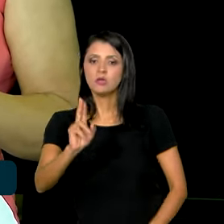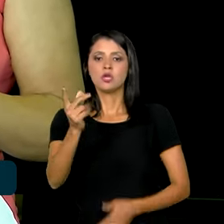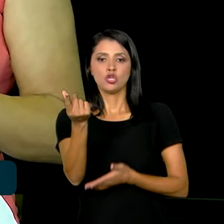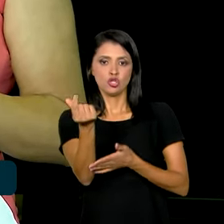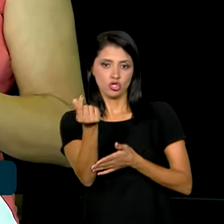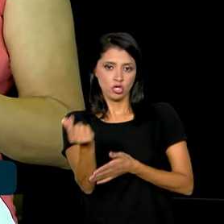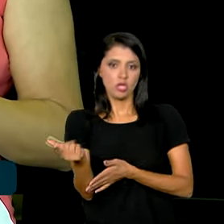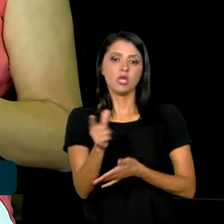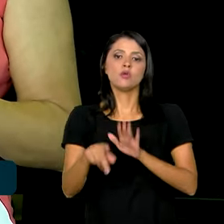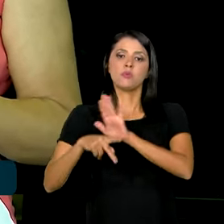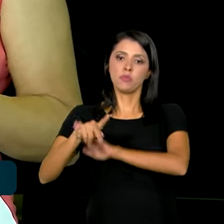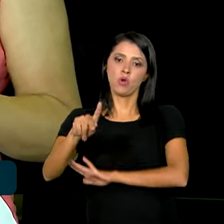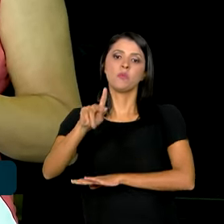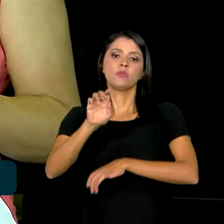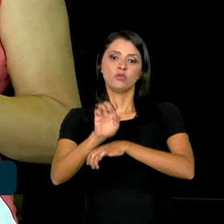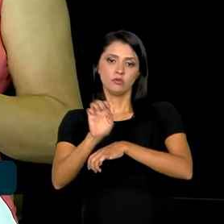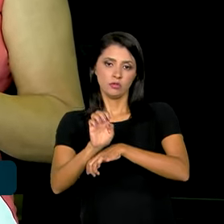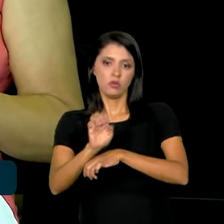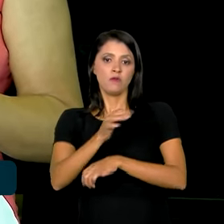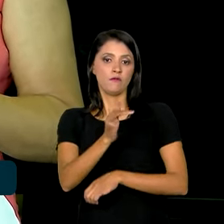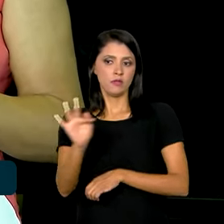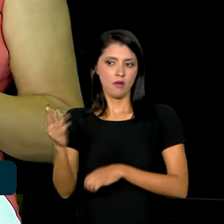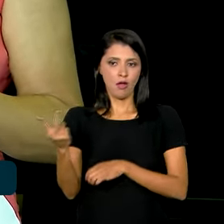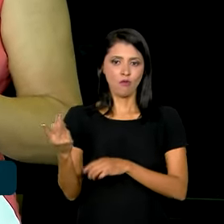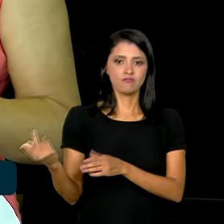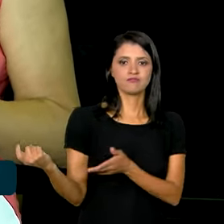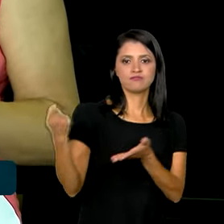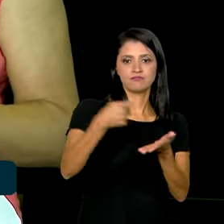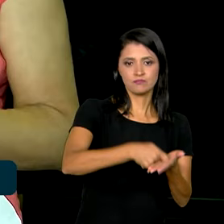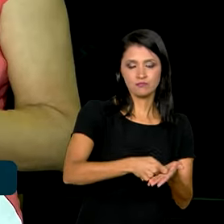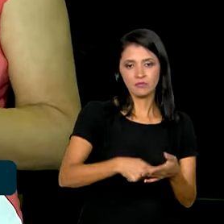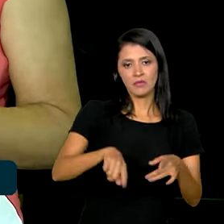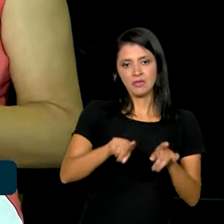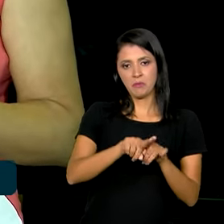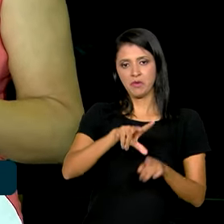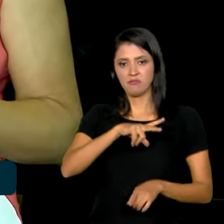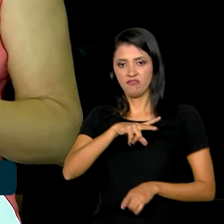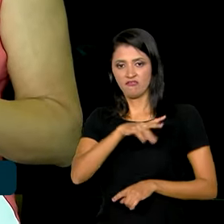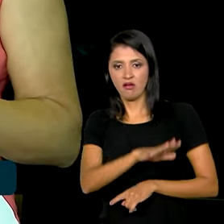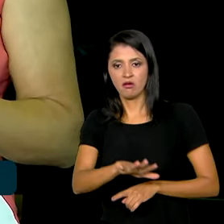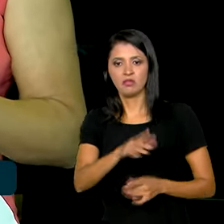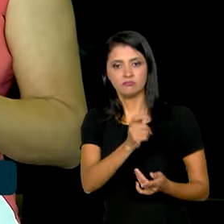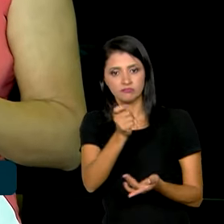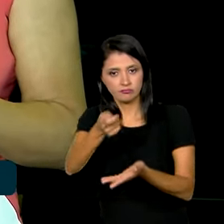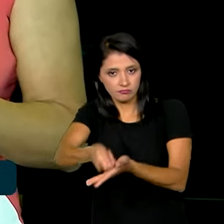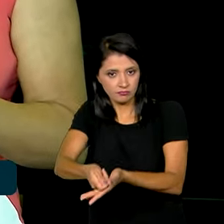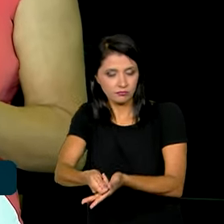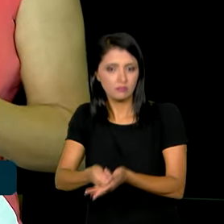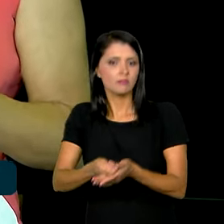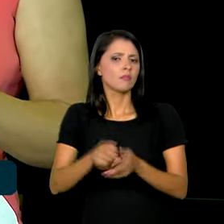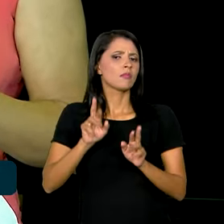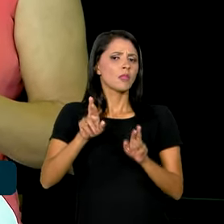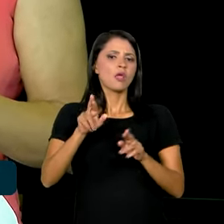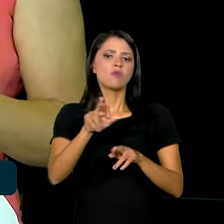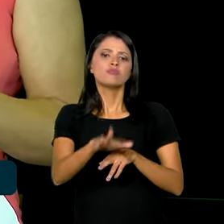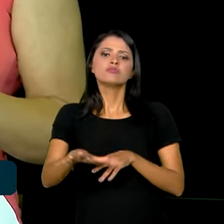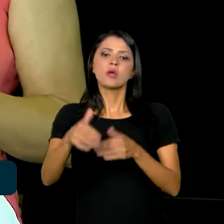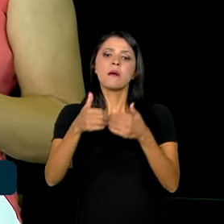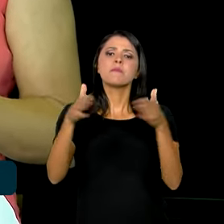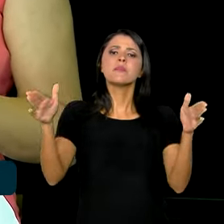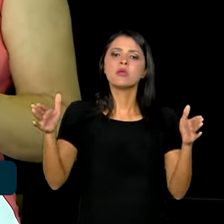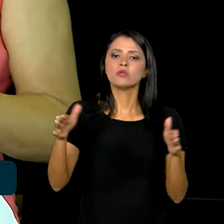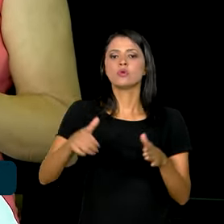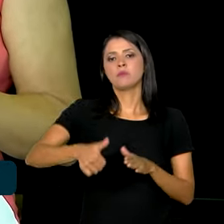virá dos cofres estadual e federal, além da iniciativa privada. A previsão é que o parque comece a funcionar